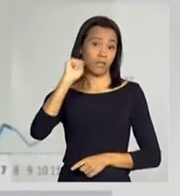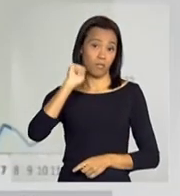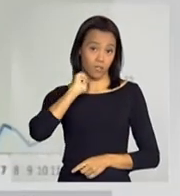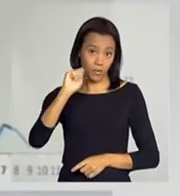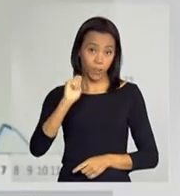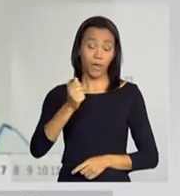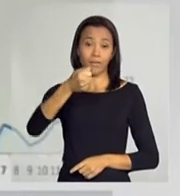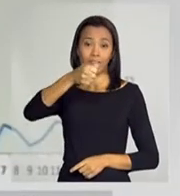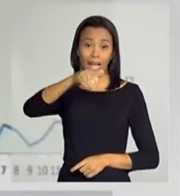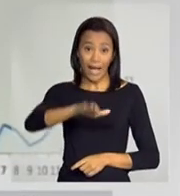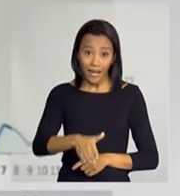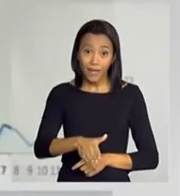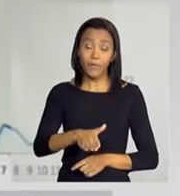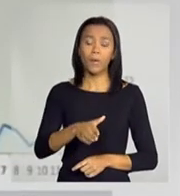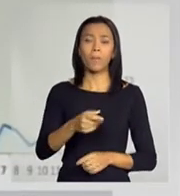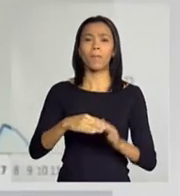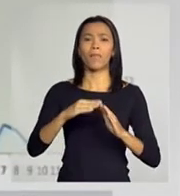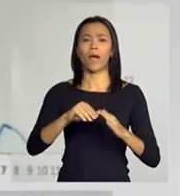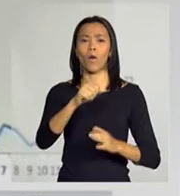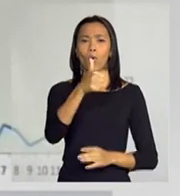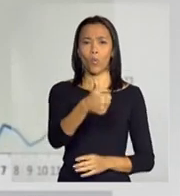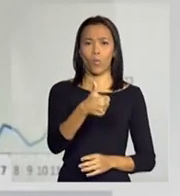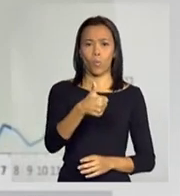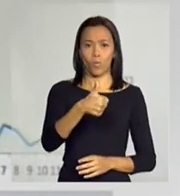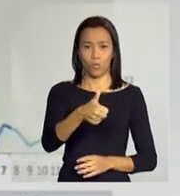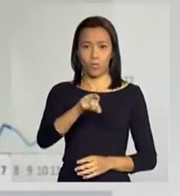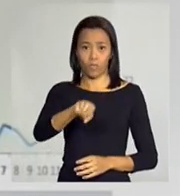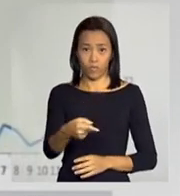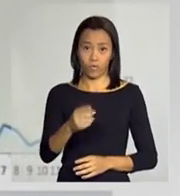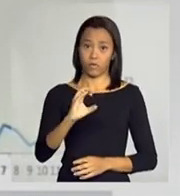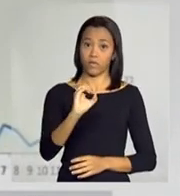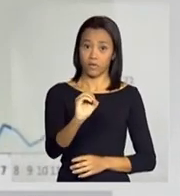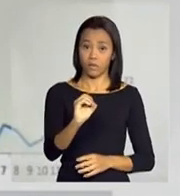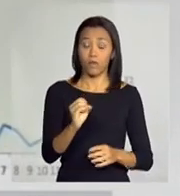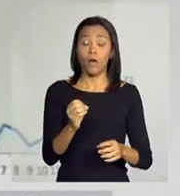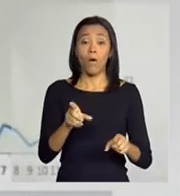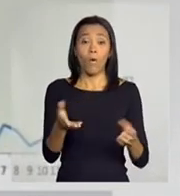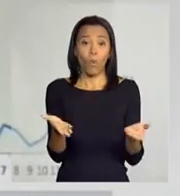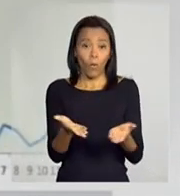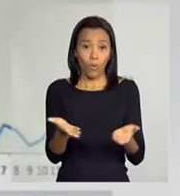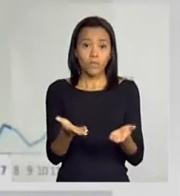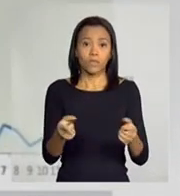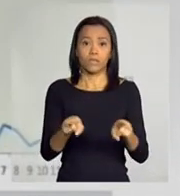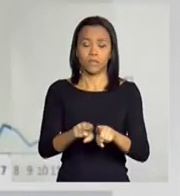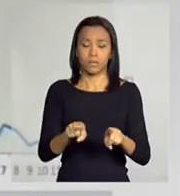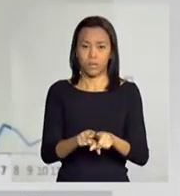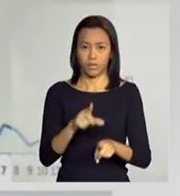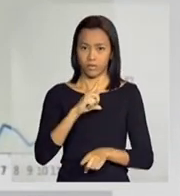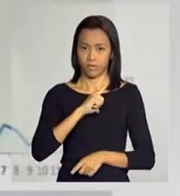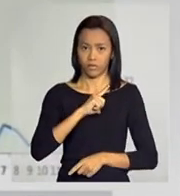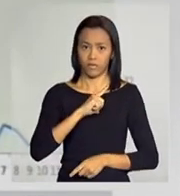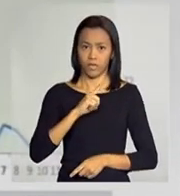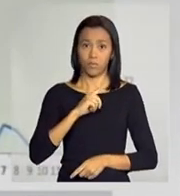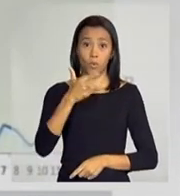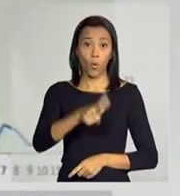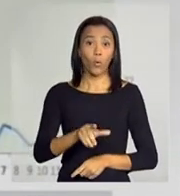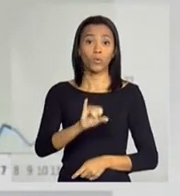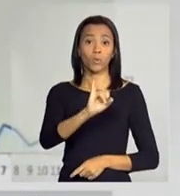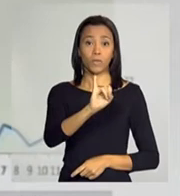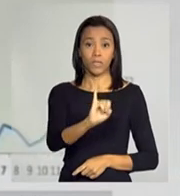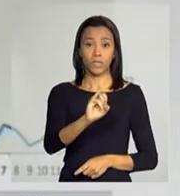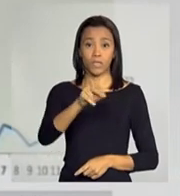caiu um pouco para 1,0. Hoje tivemos também o indicador